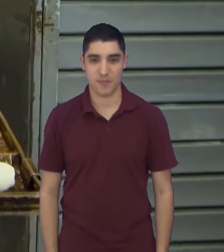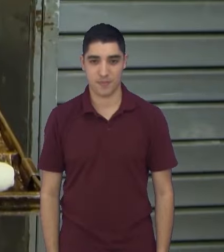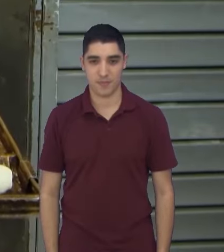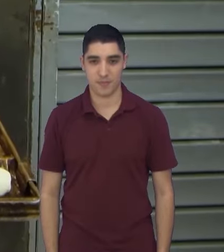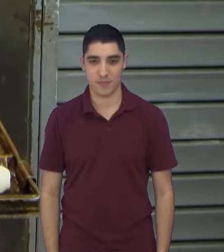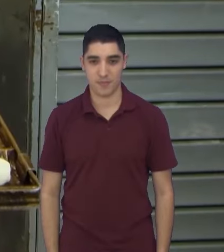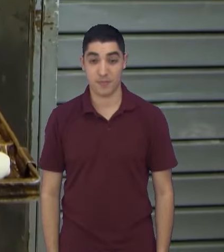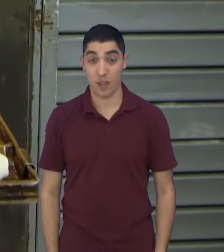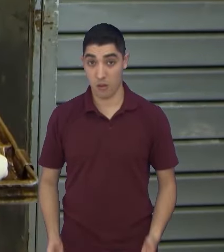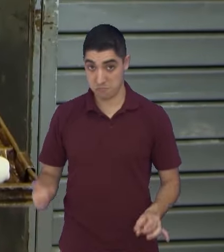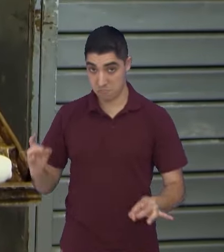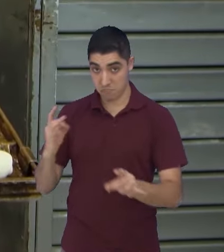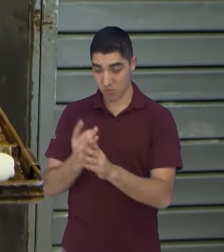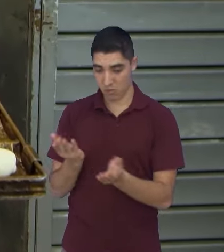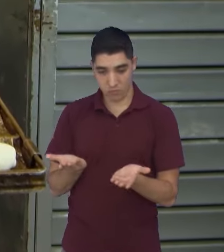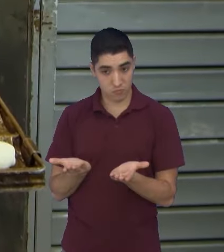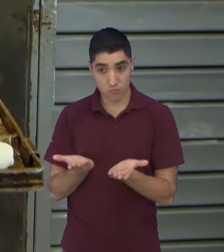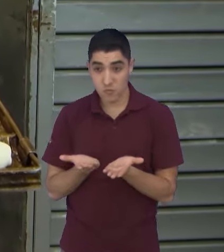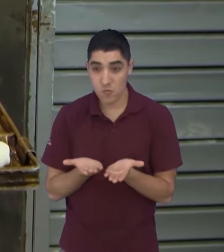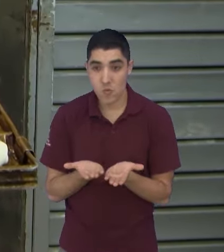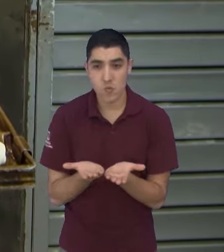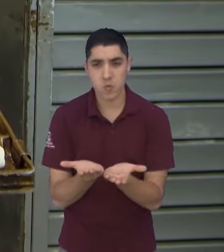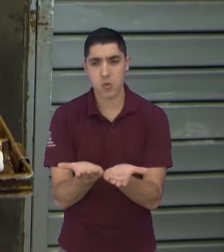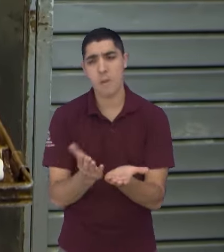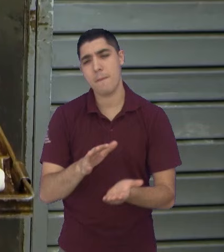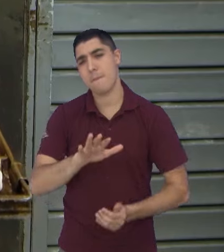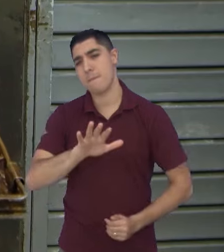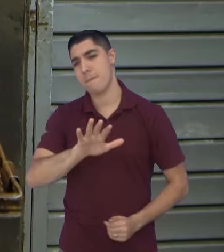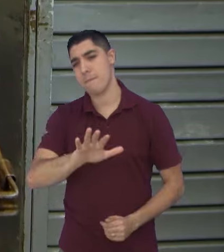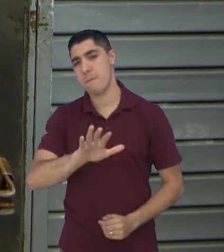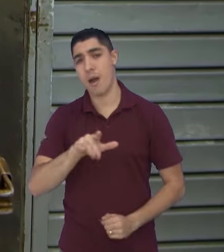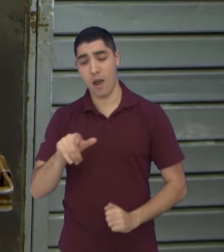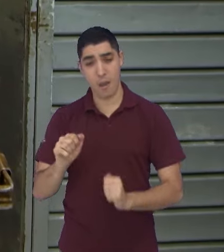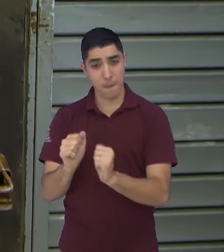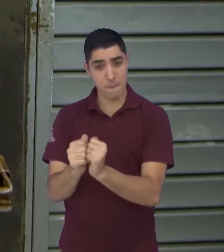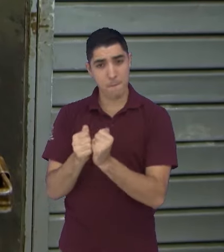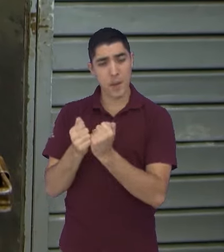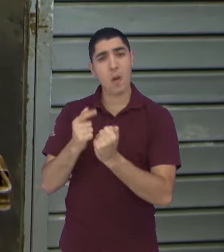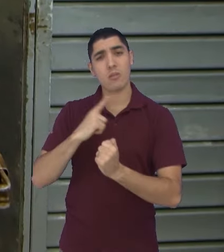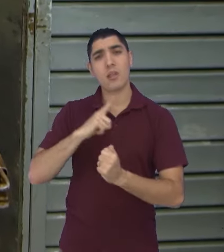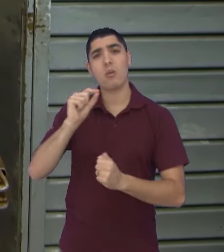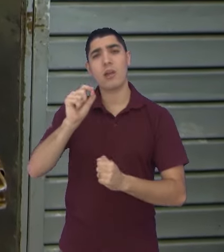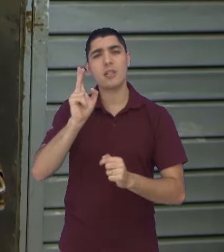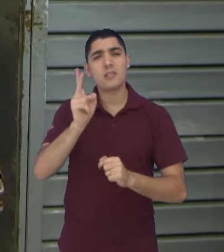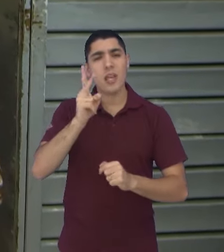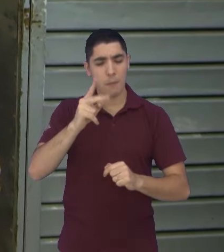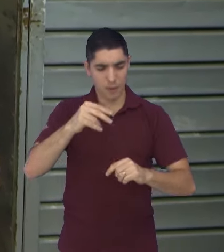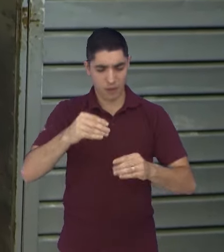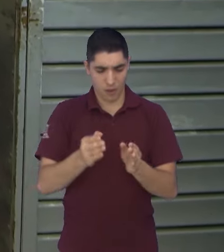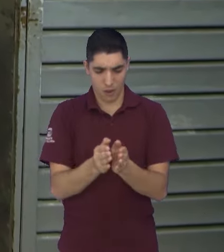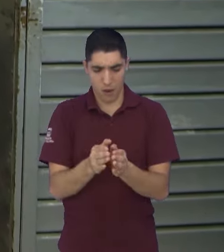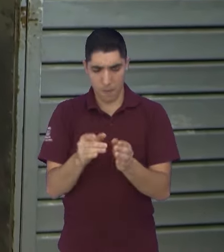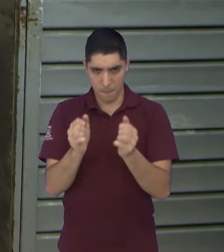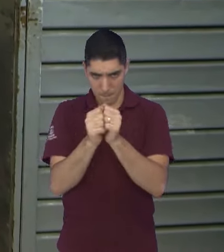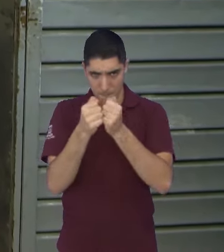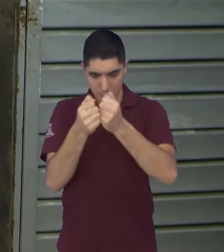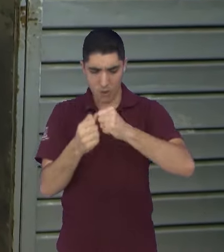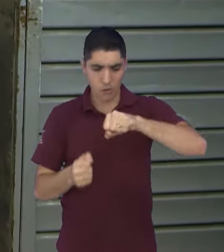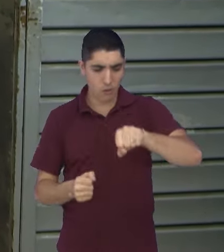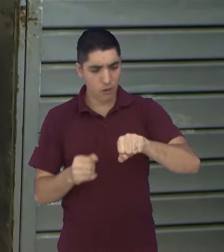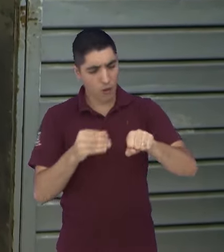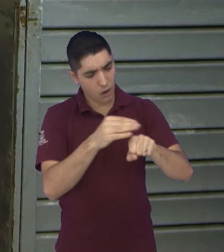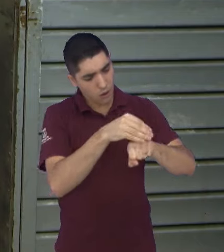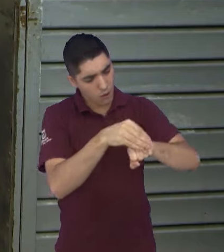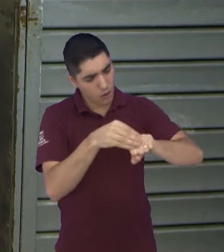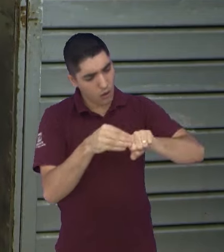pão na forma para assar, mas o pão francês, ele tem aquele corte característico dele, né? Ele sai automático do